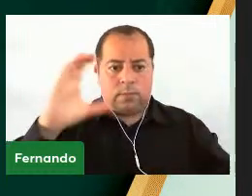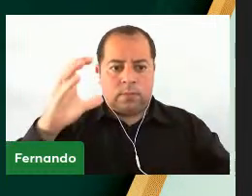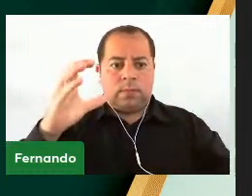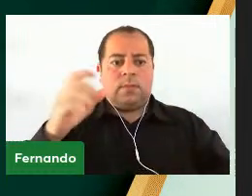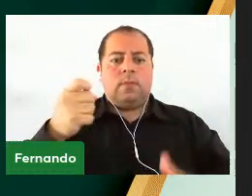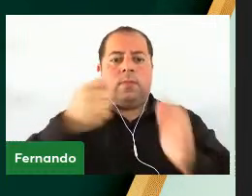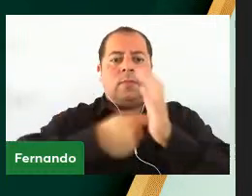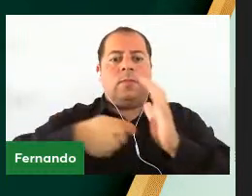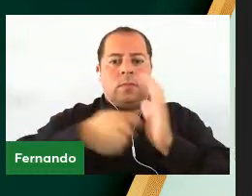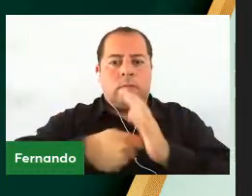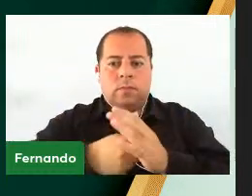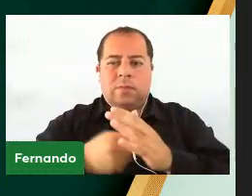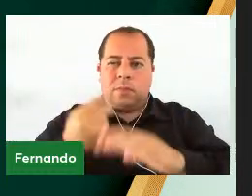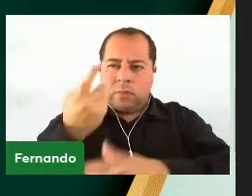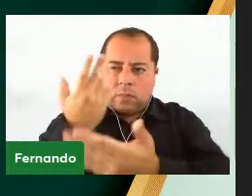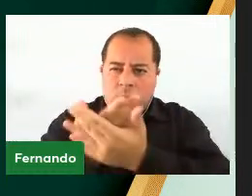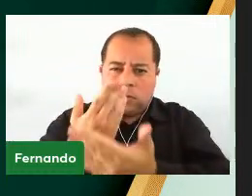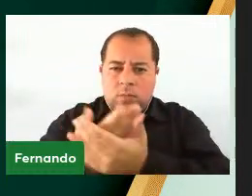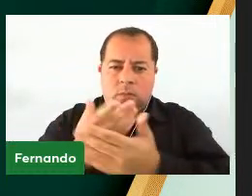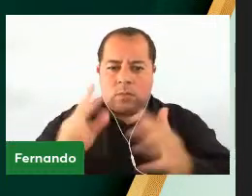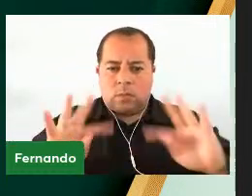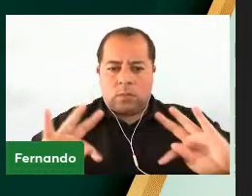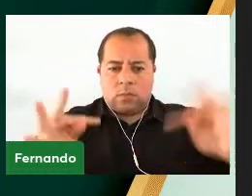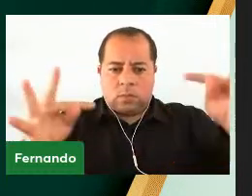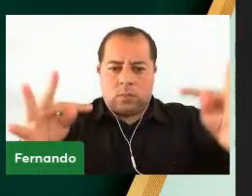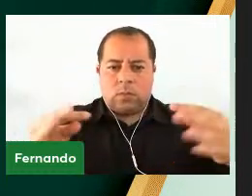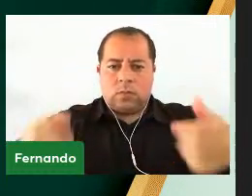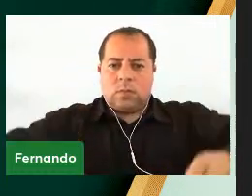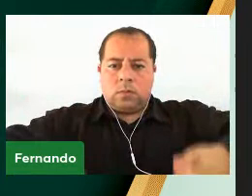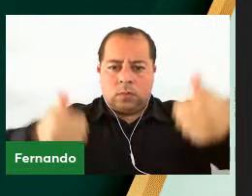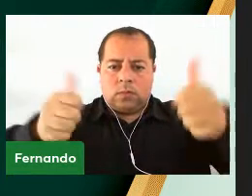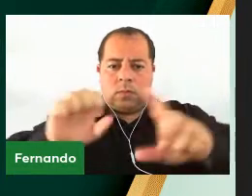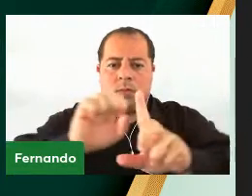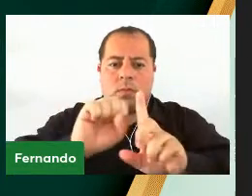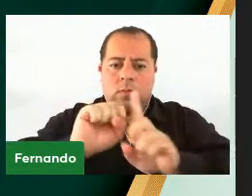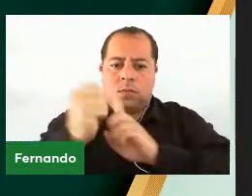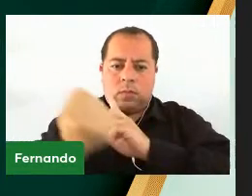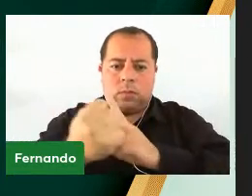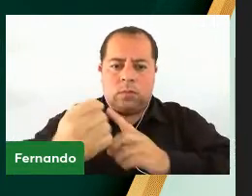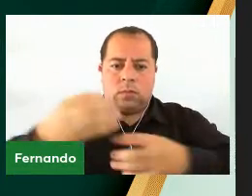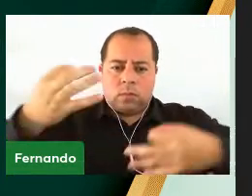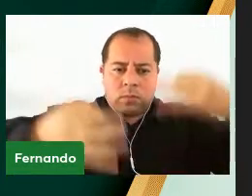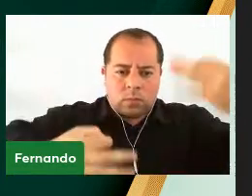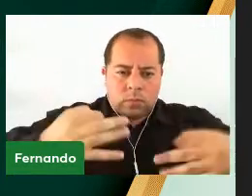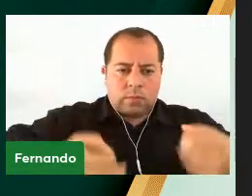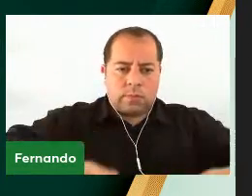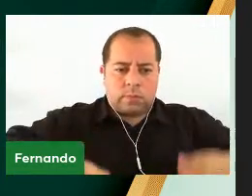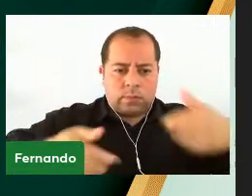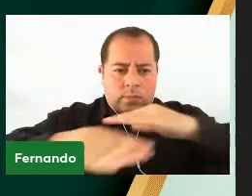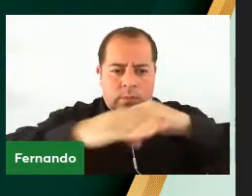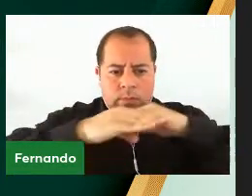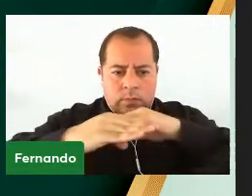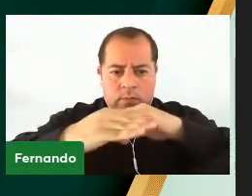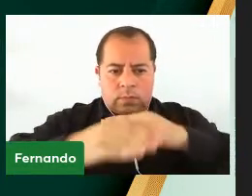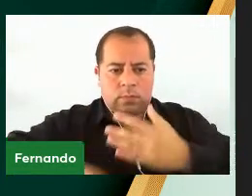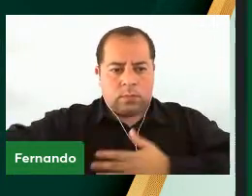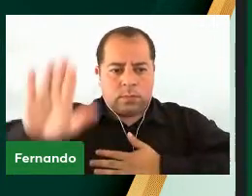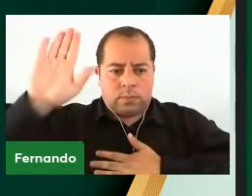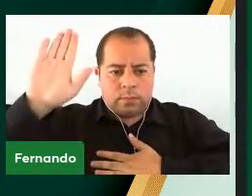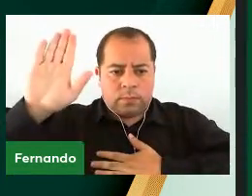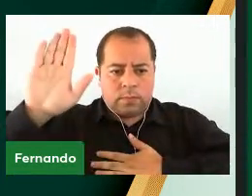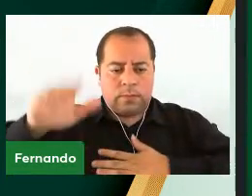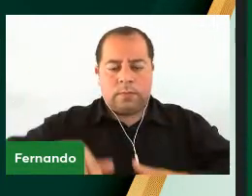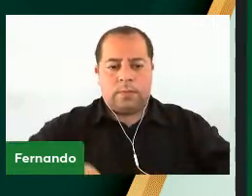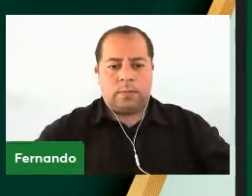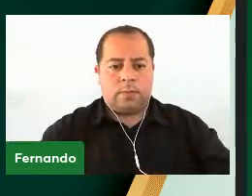sempre novas tecnologias Em benefício de uma sociedade mais consciente e justa Assim prometo Teremos